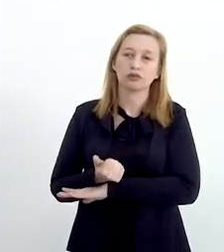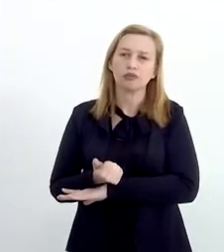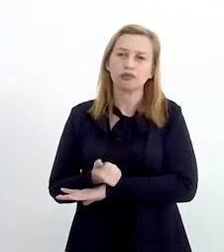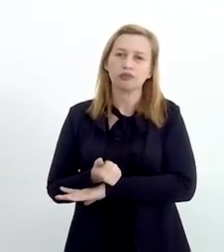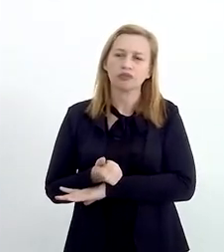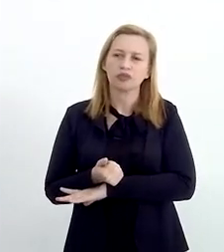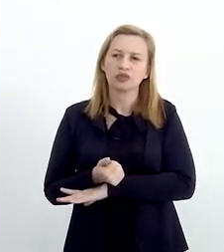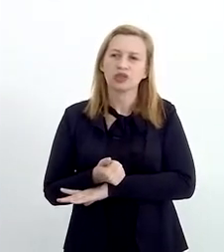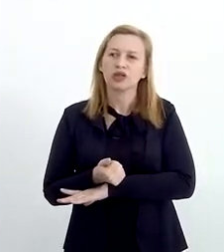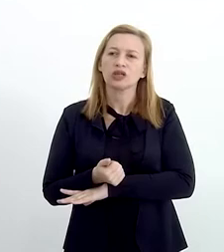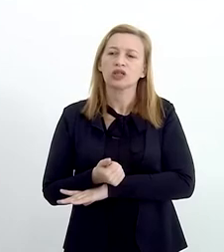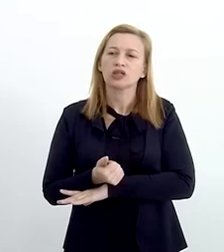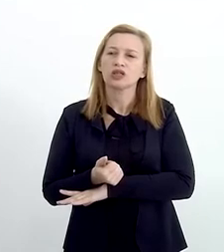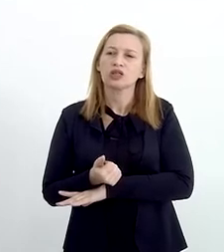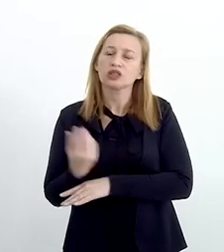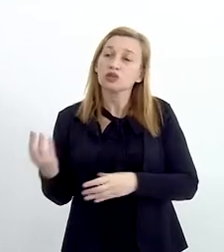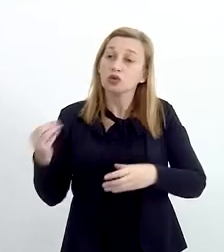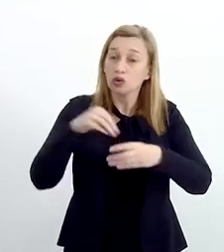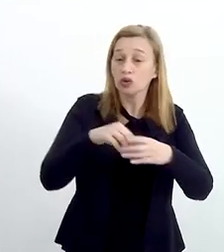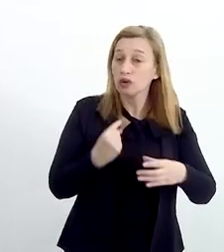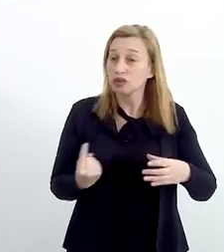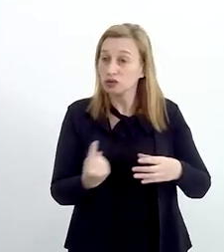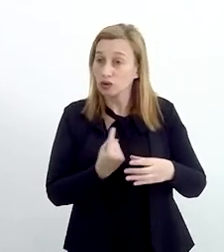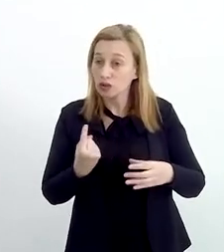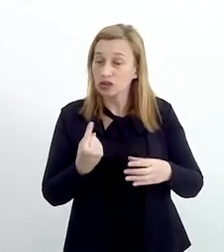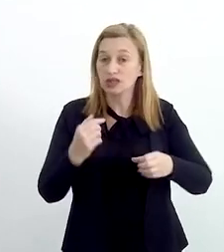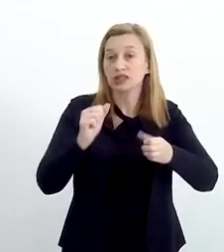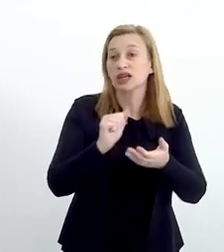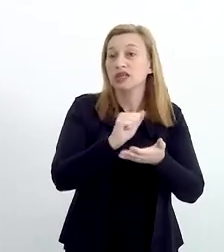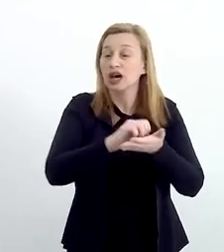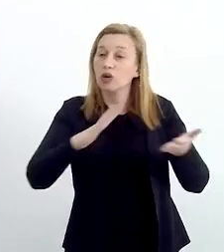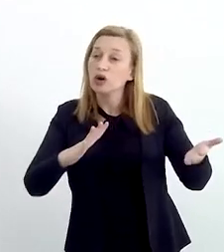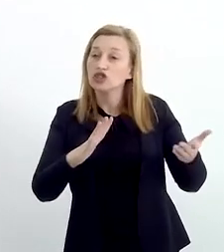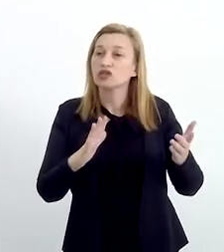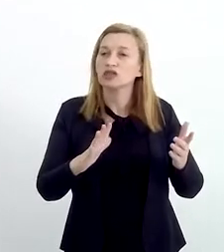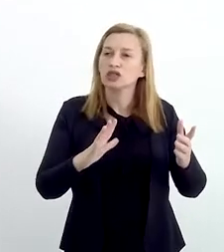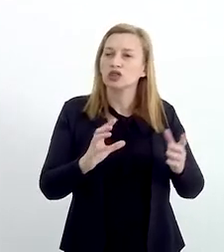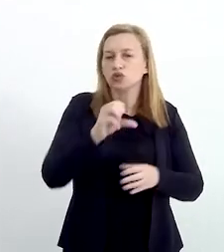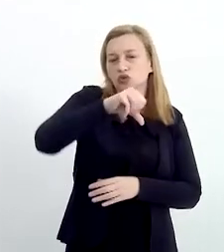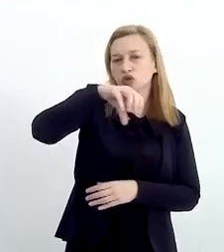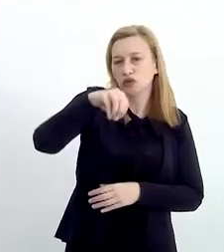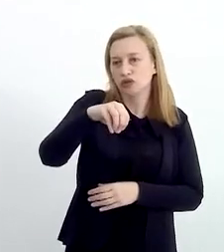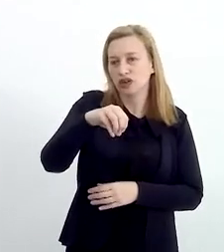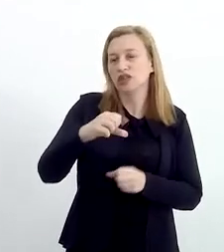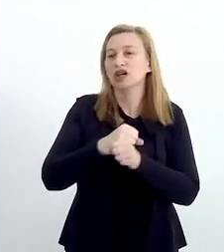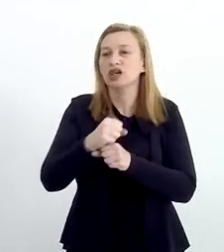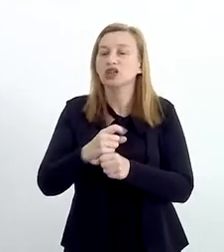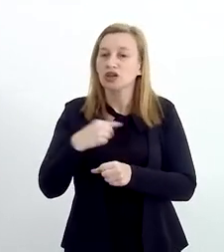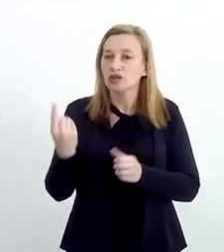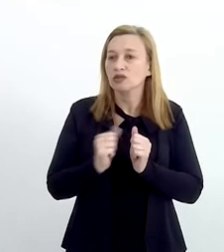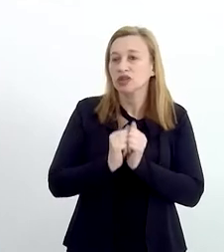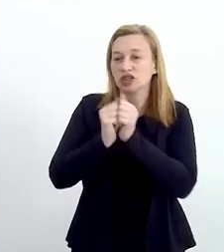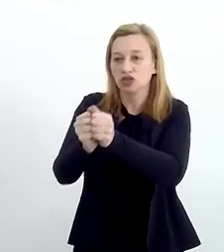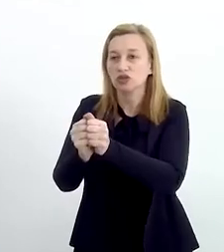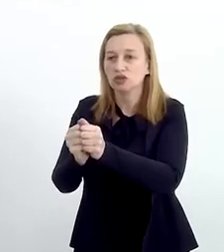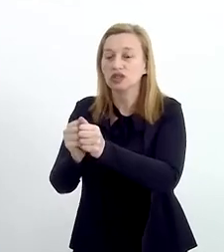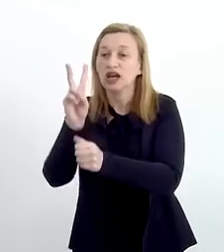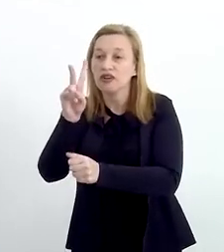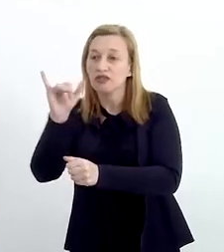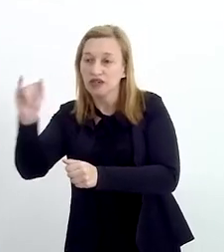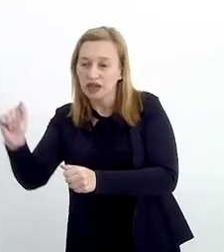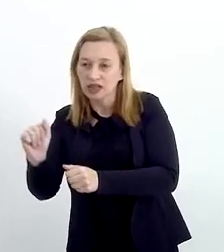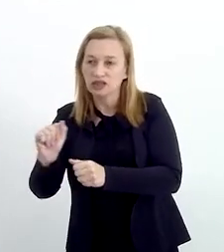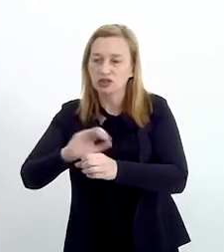para as pessoas. e nos inseriu de forma, então, nas atividades dos 90 anos. Nós vamos